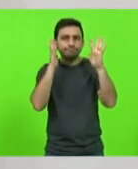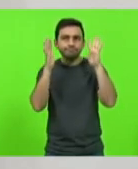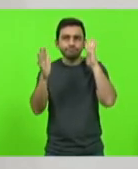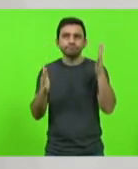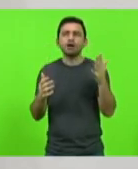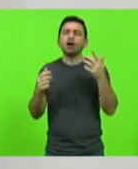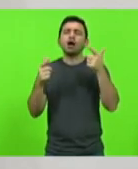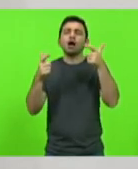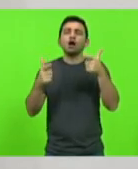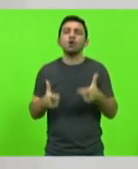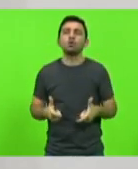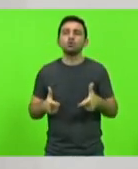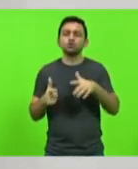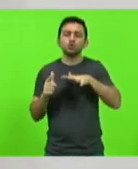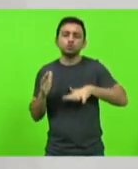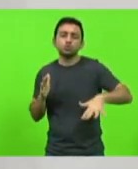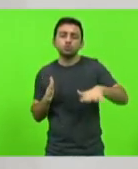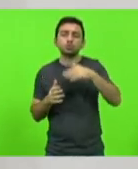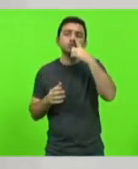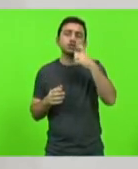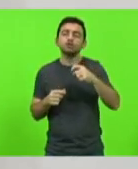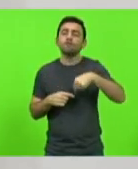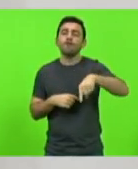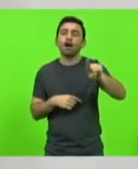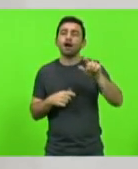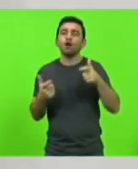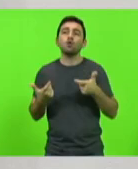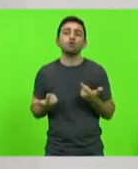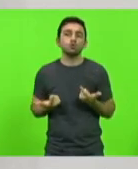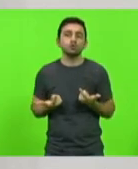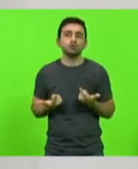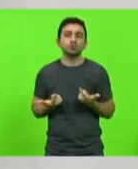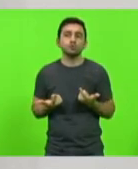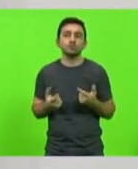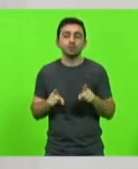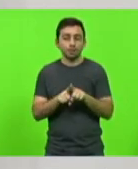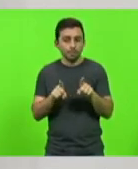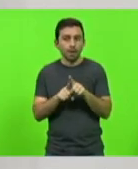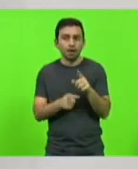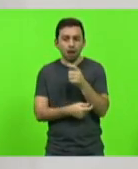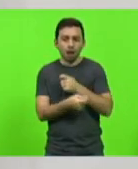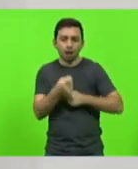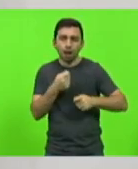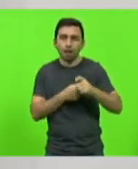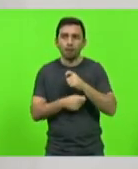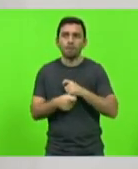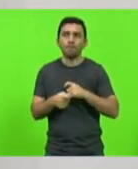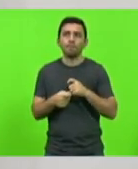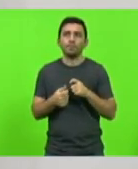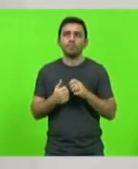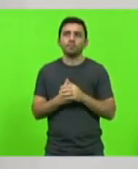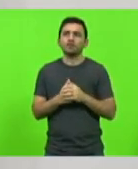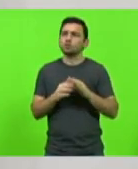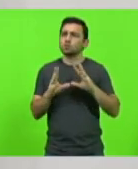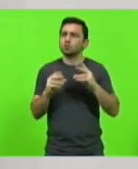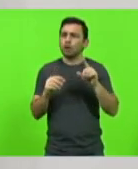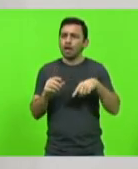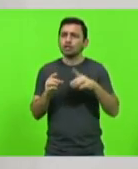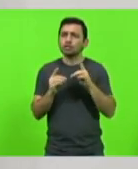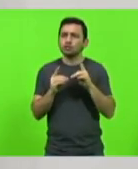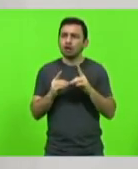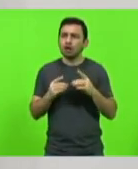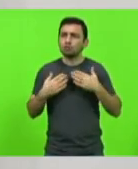todo tipo de lixo pode ir e ainda gerar renda. tudo isso de uma forma didática,